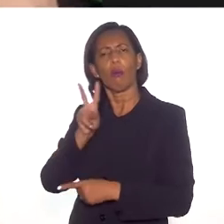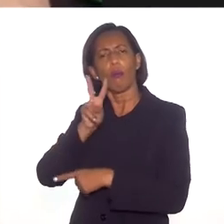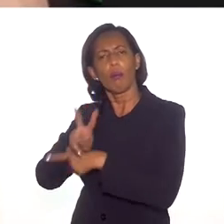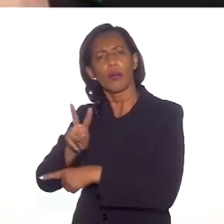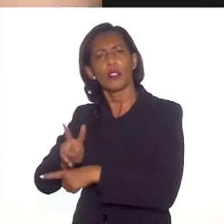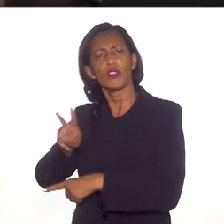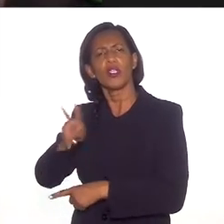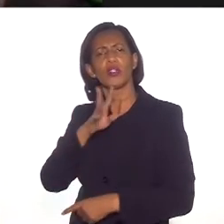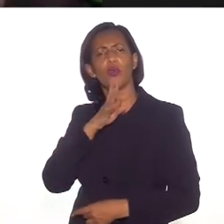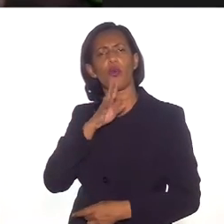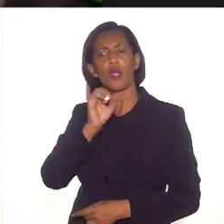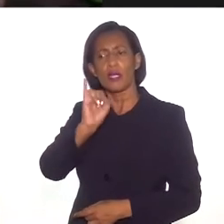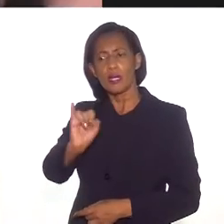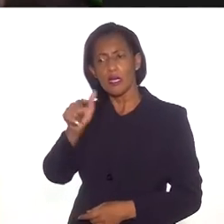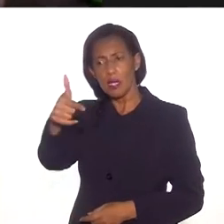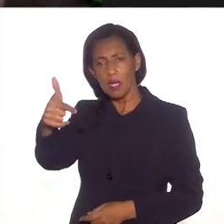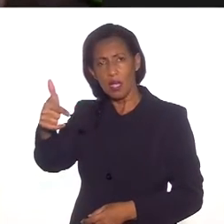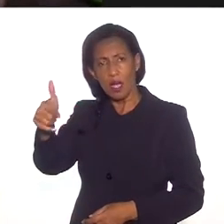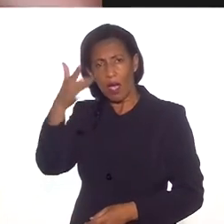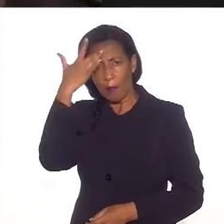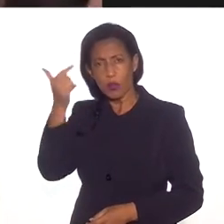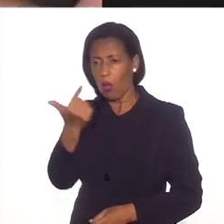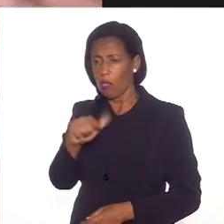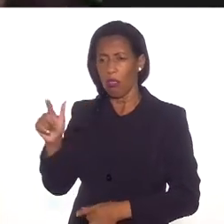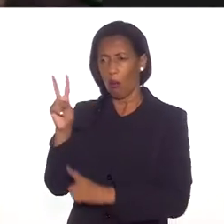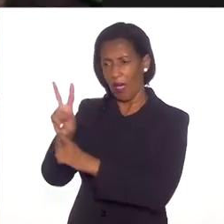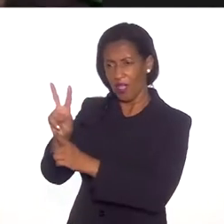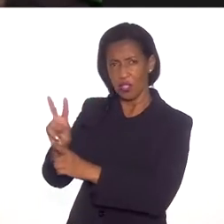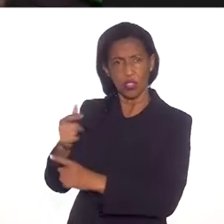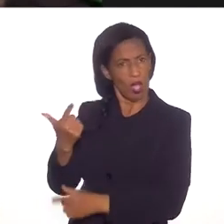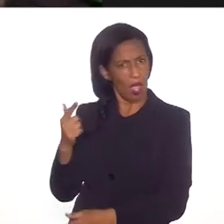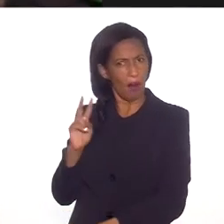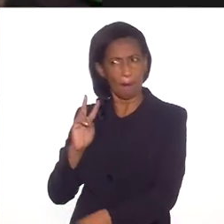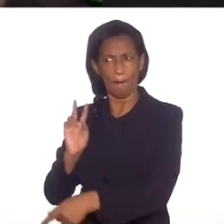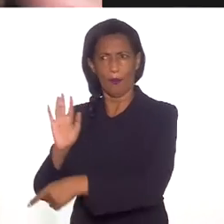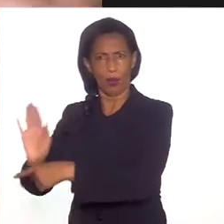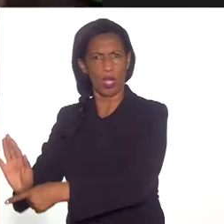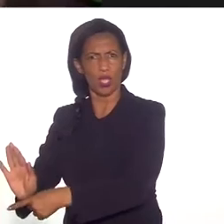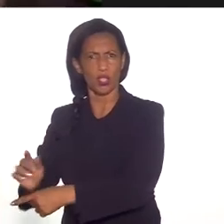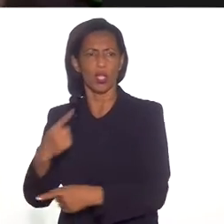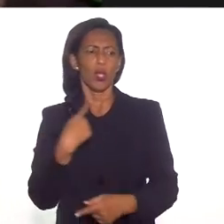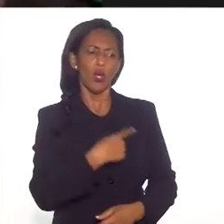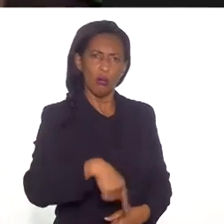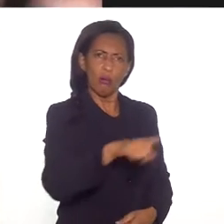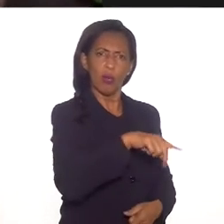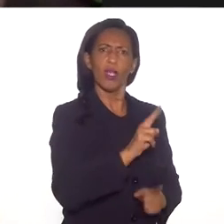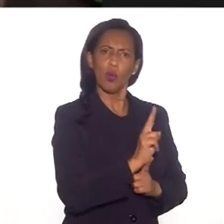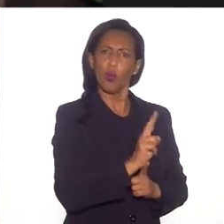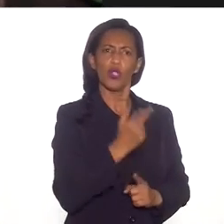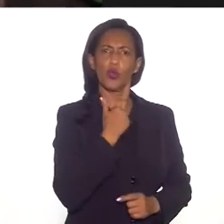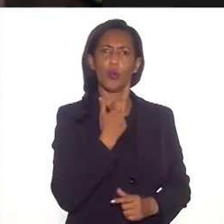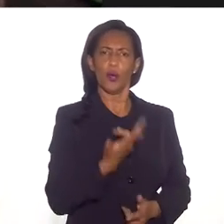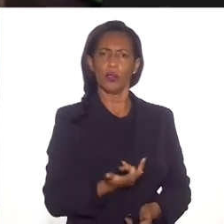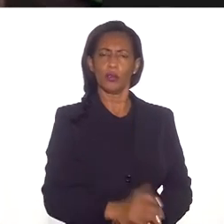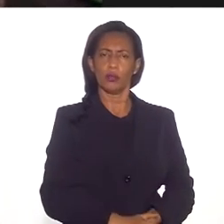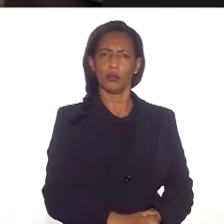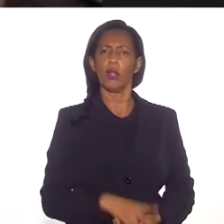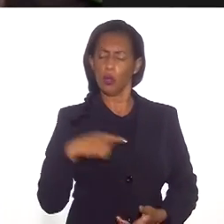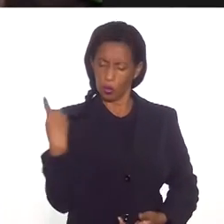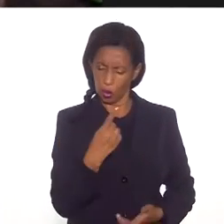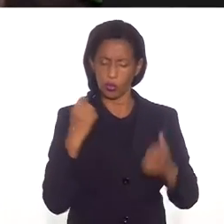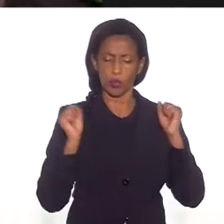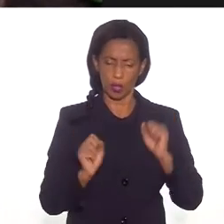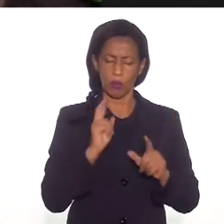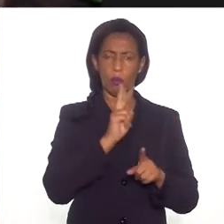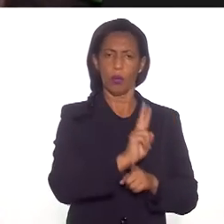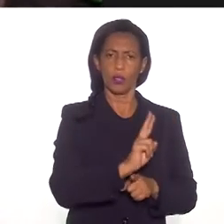se o não indígena tem esse conhecimento e ele protege, por que nós, tendo, não podemos proteger? Não